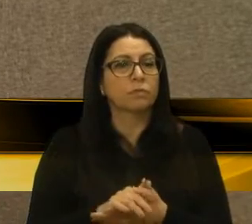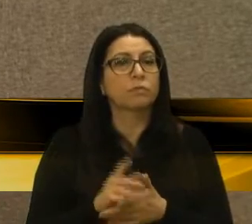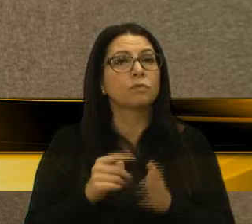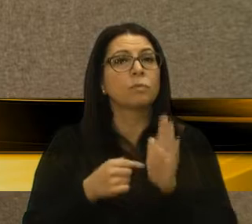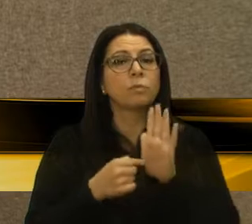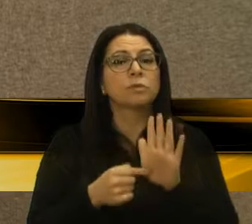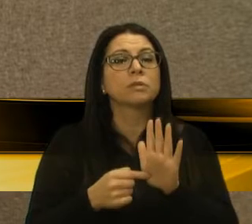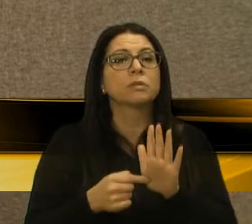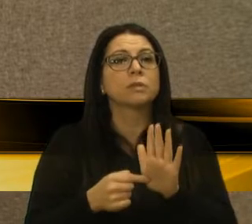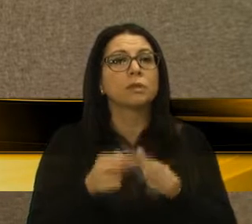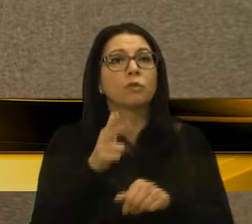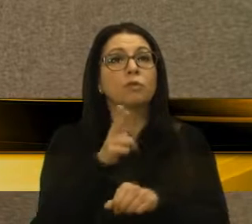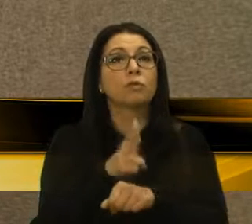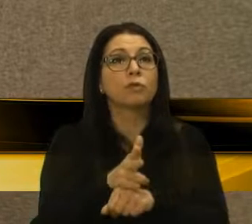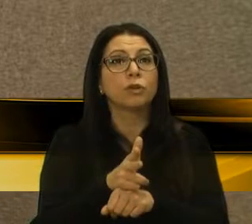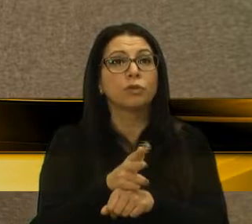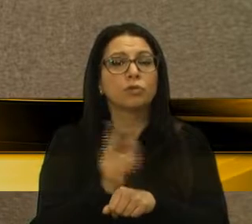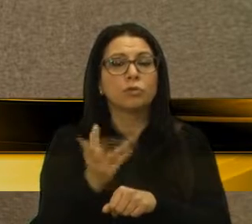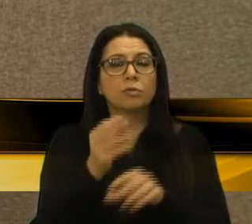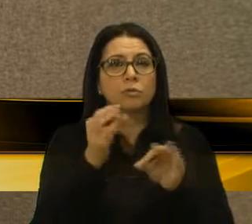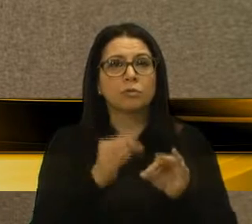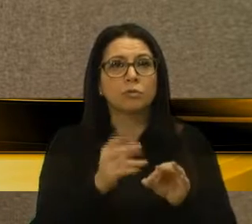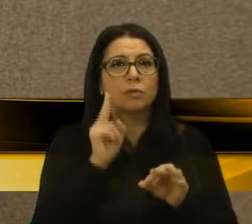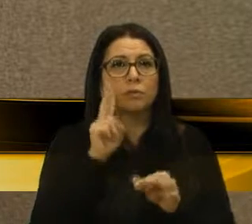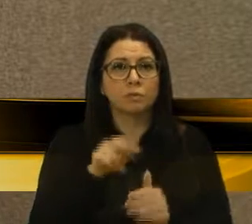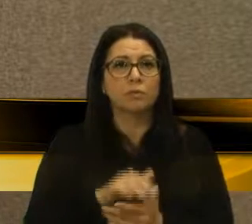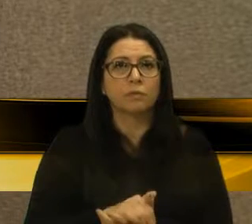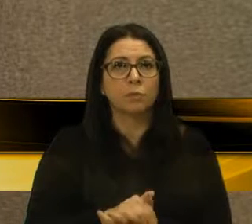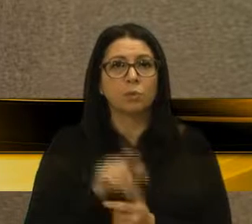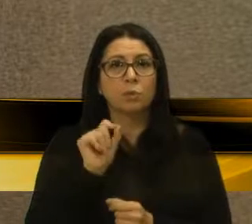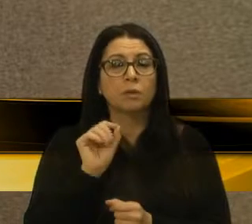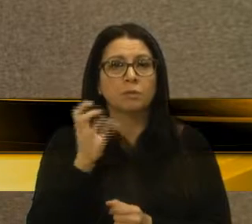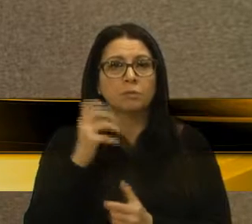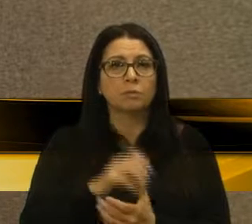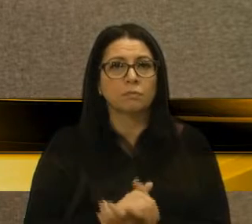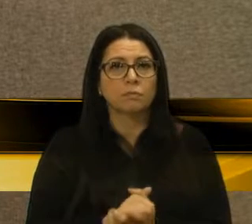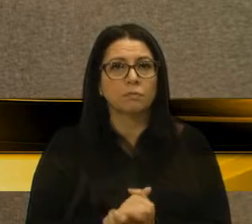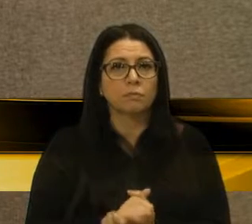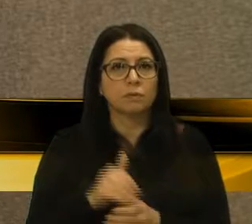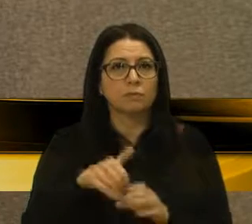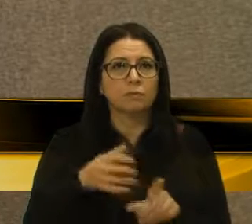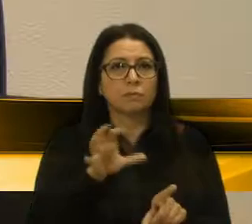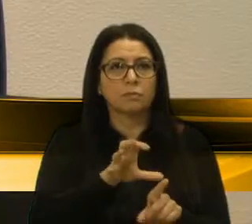eu vou trazer um vídeo, tudo certinho, vocês vão ver. O que está acontecendo? Voto contra.